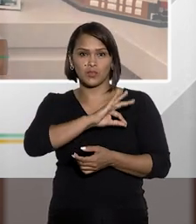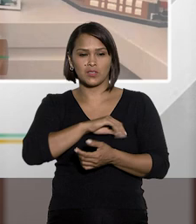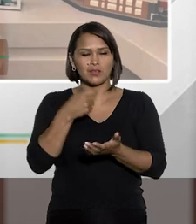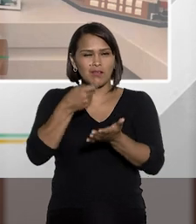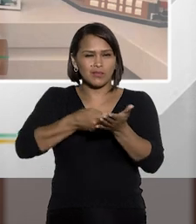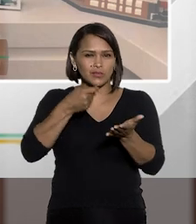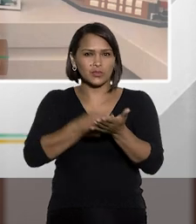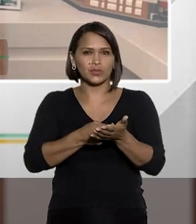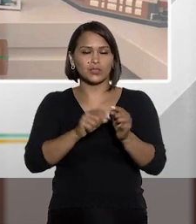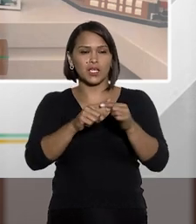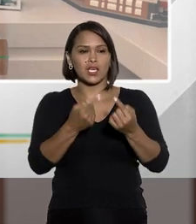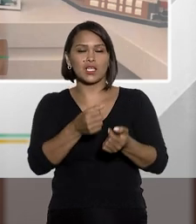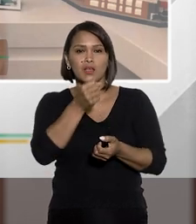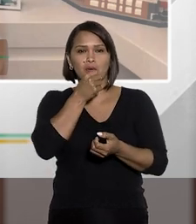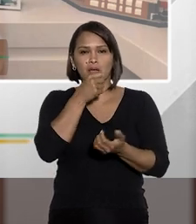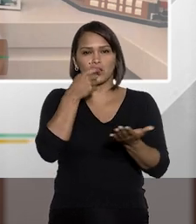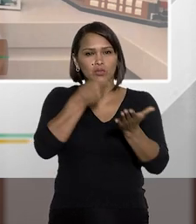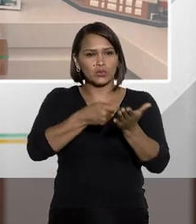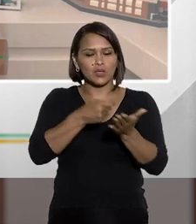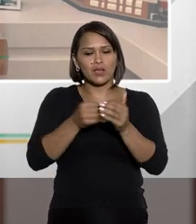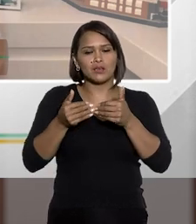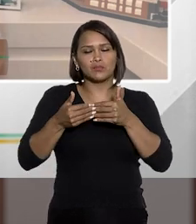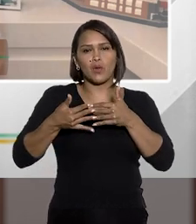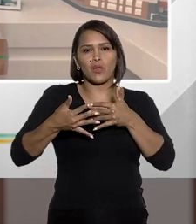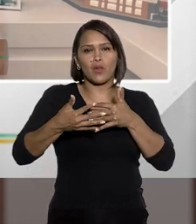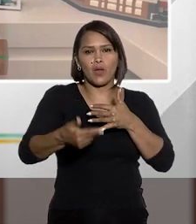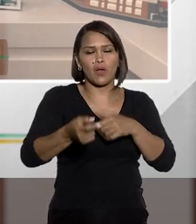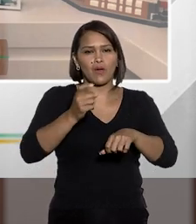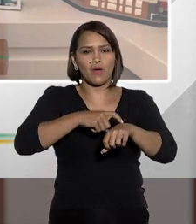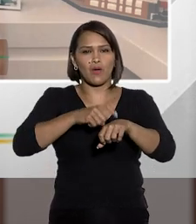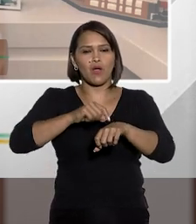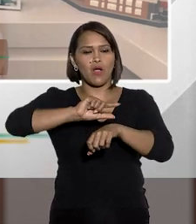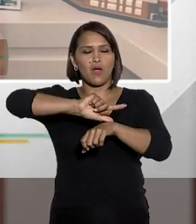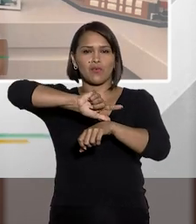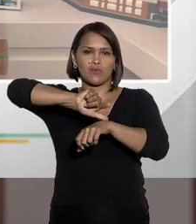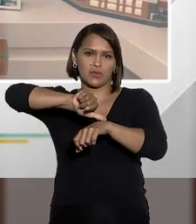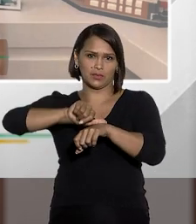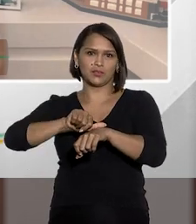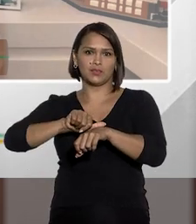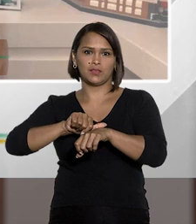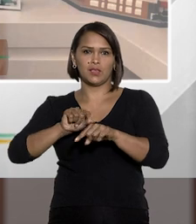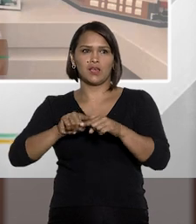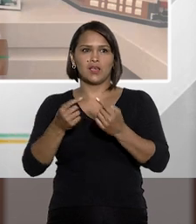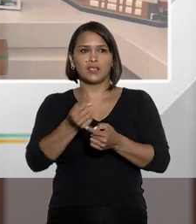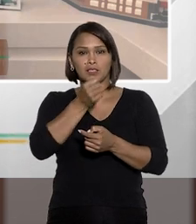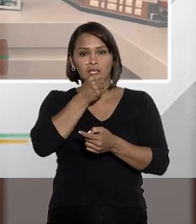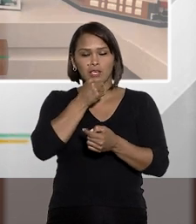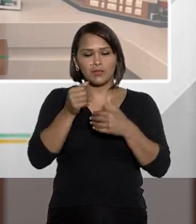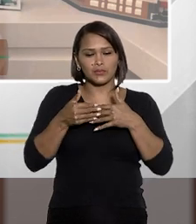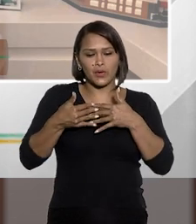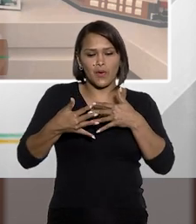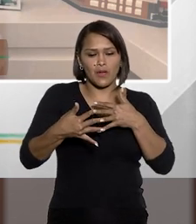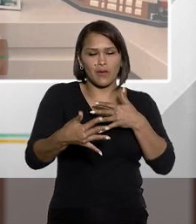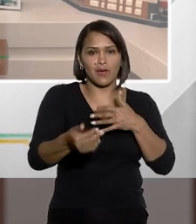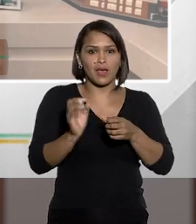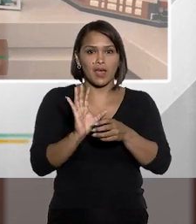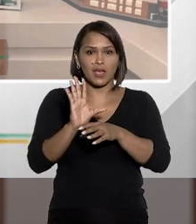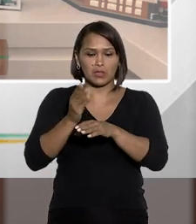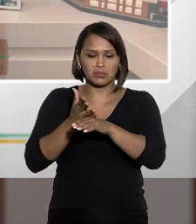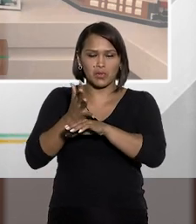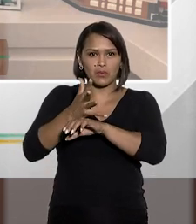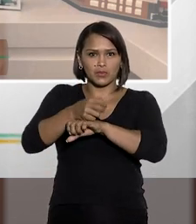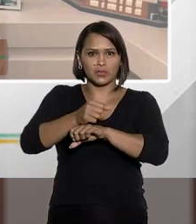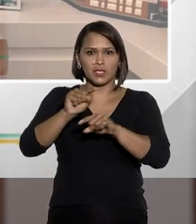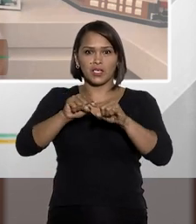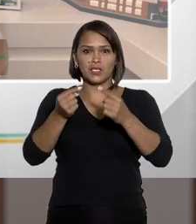interrogatórios duros. Então, interrogatórios que se prolongam por horas e por horas. Interrogatório que se arrasta durante